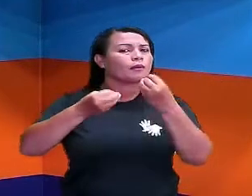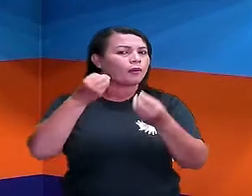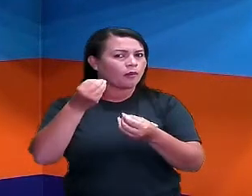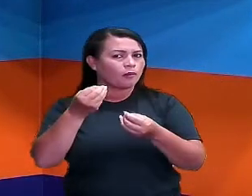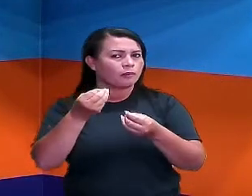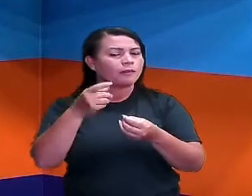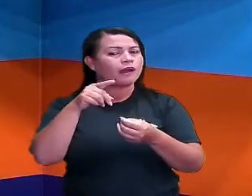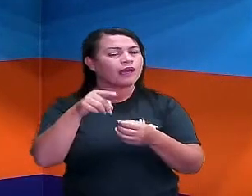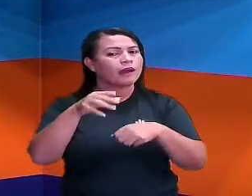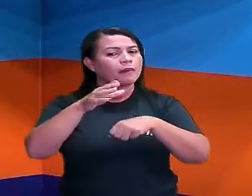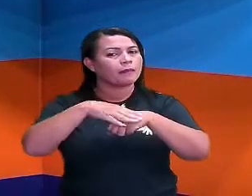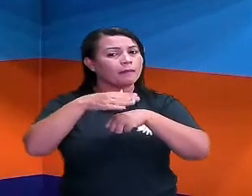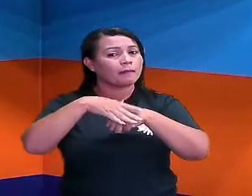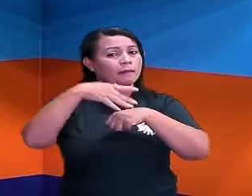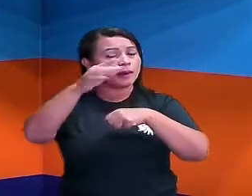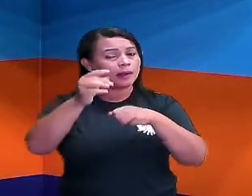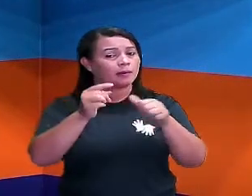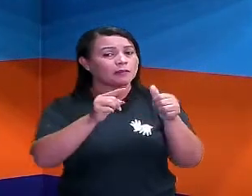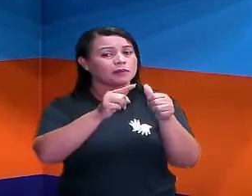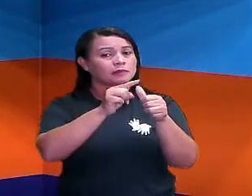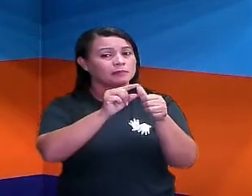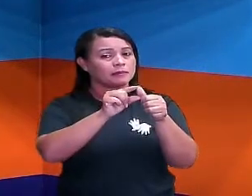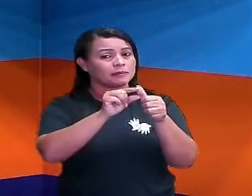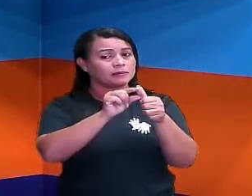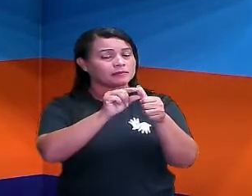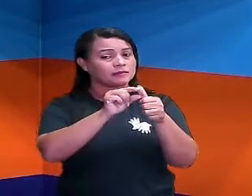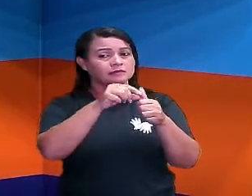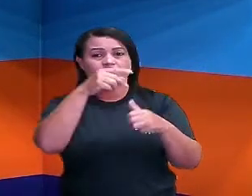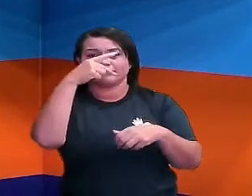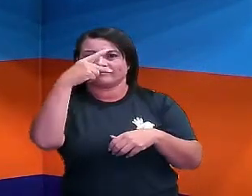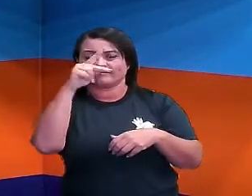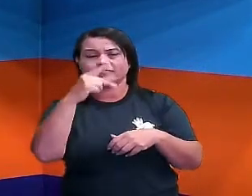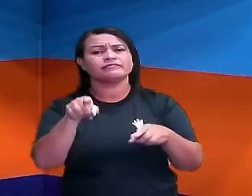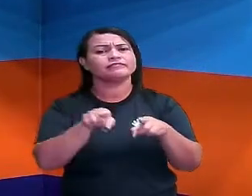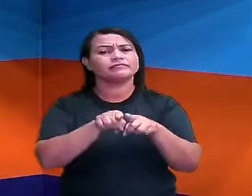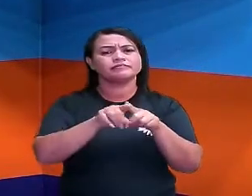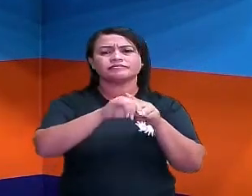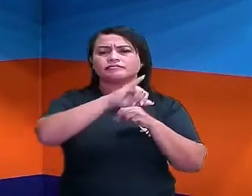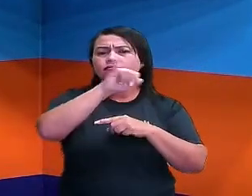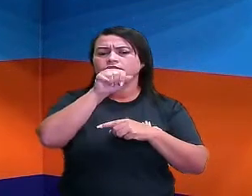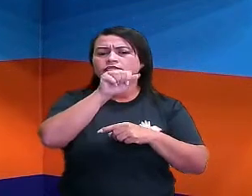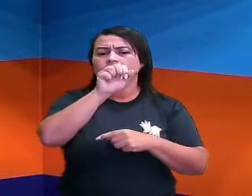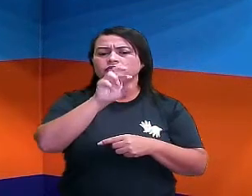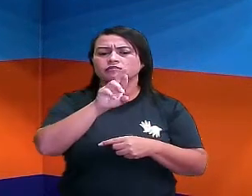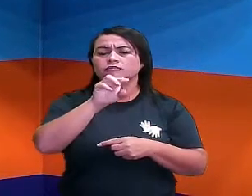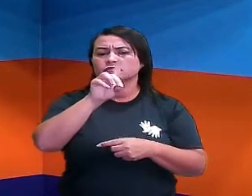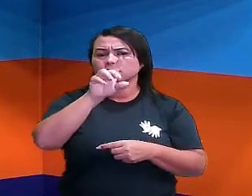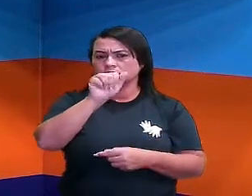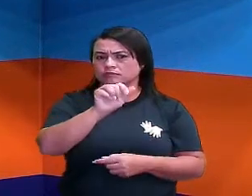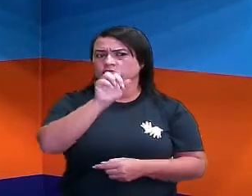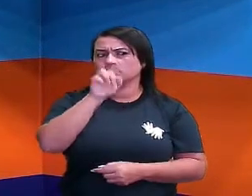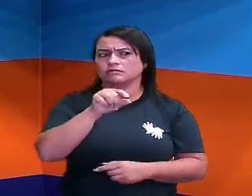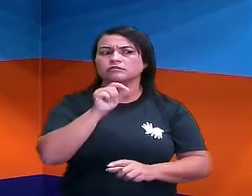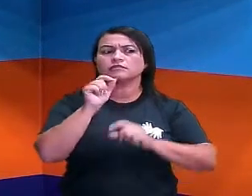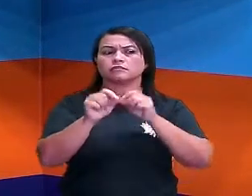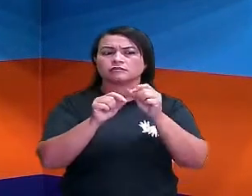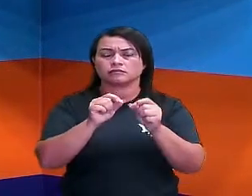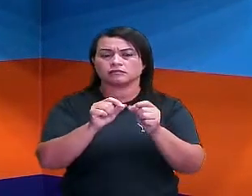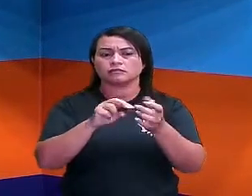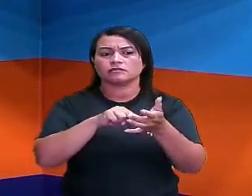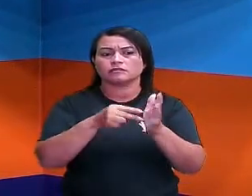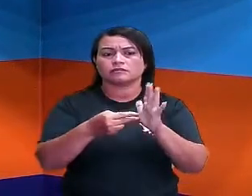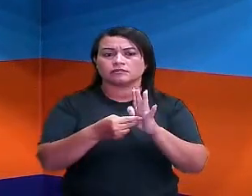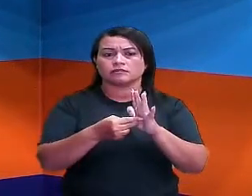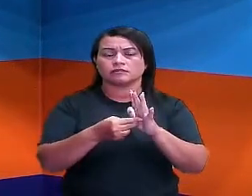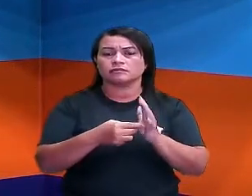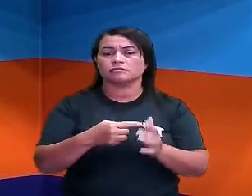rei, tá certo? A mesma coisa é a jarda, tá? A jarda é uma medida, ó, que vai